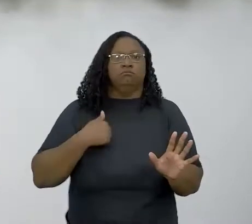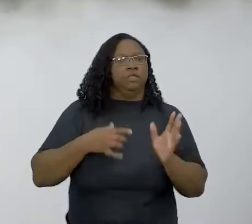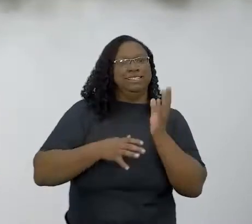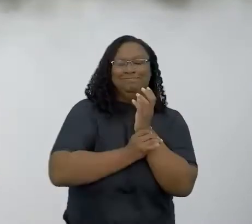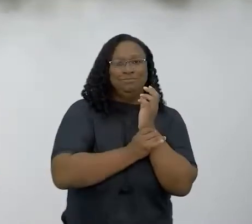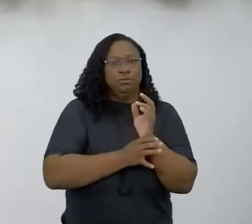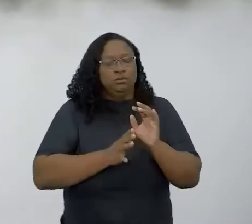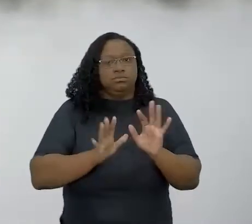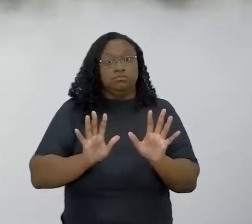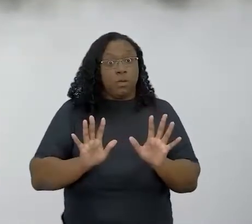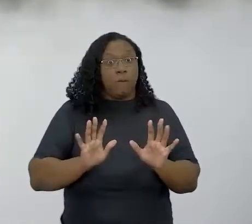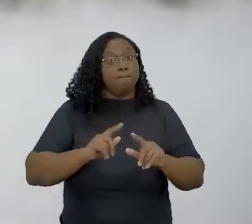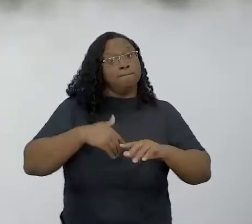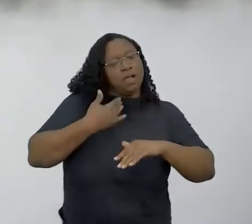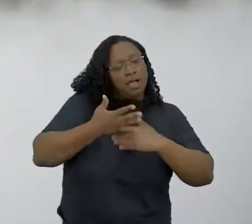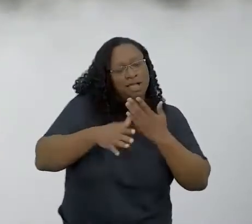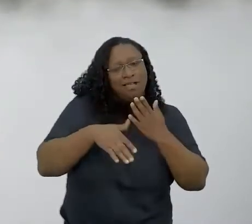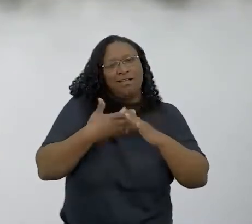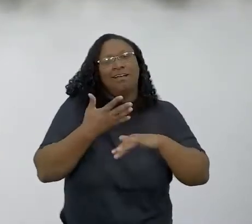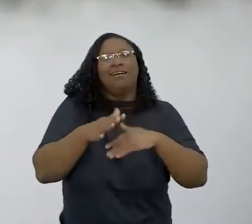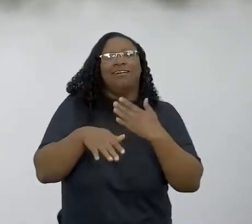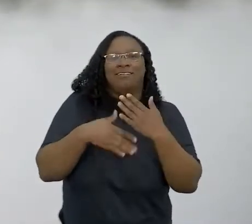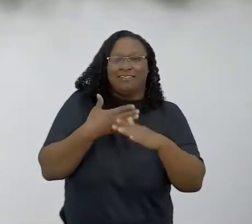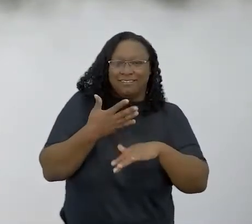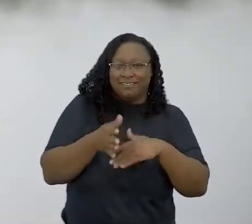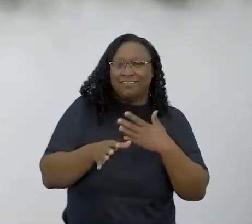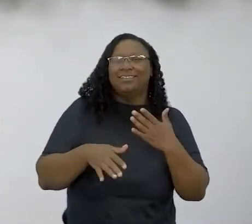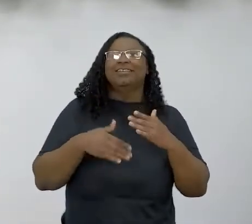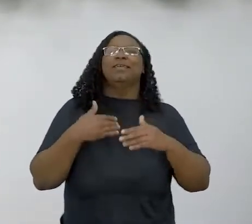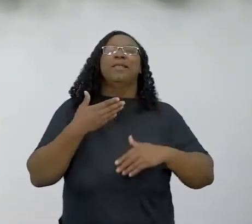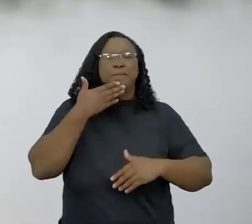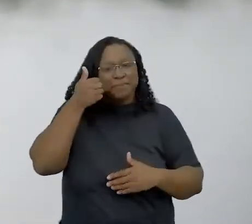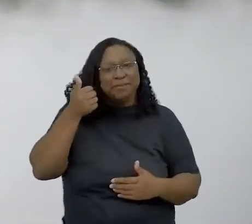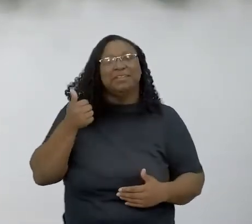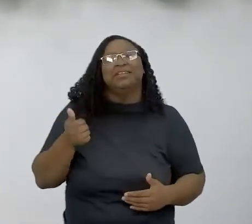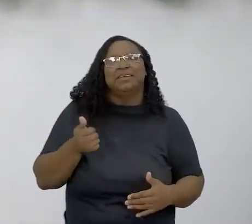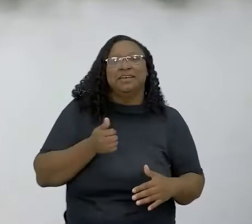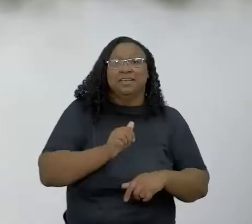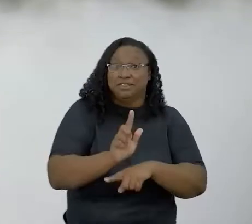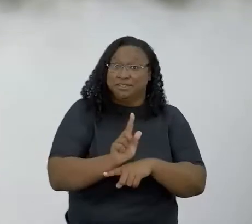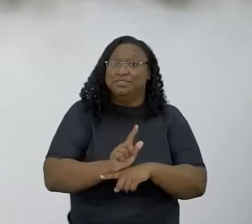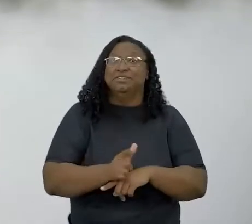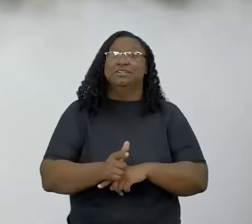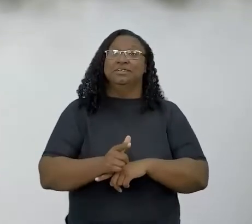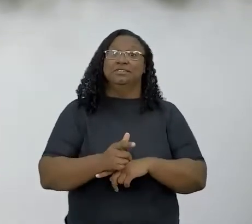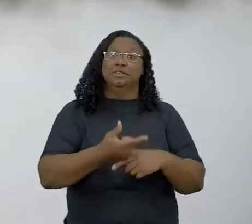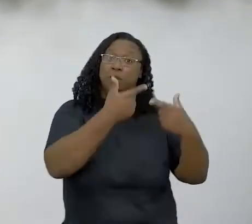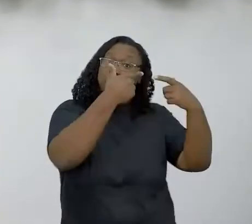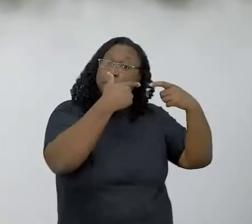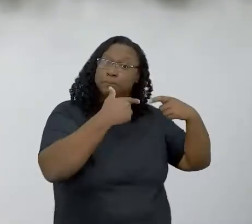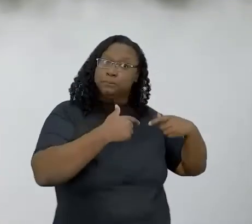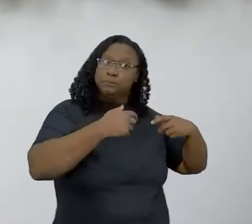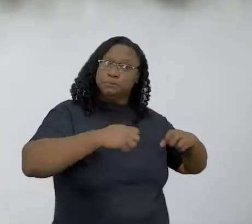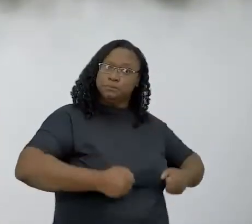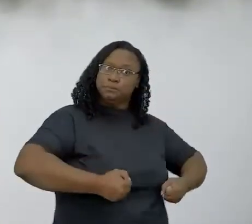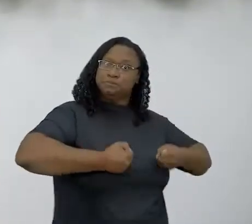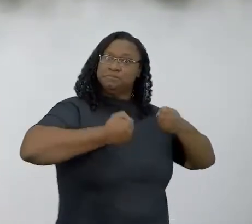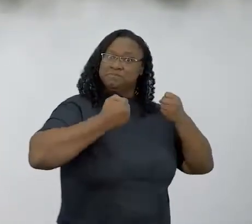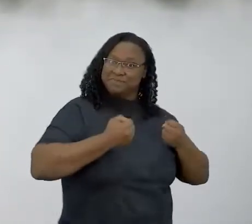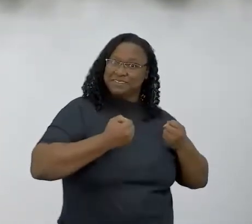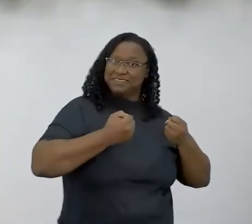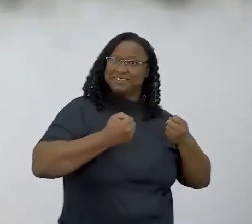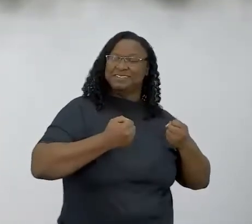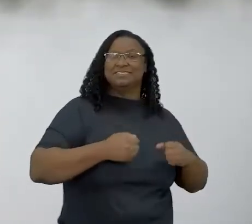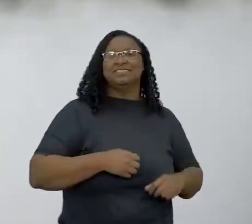Mas a gente, com o tempo, a gente vai gerenciando isso. Eu acho que é bem assim, né? Valorizar potencialidades e gerenciar aí as